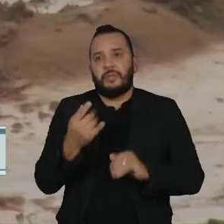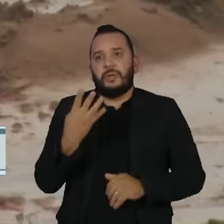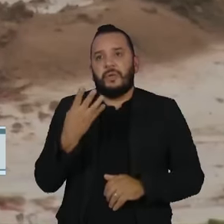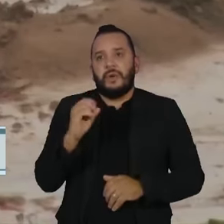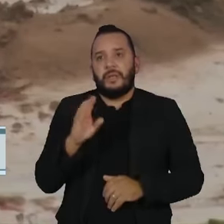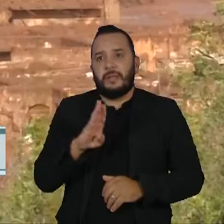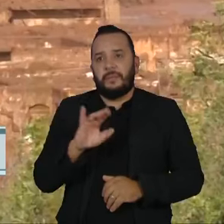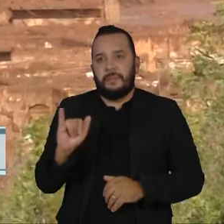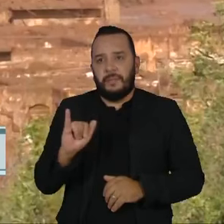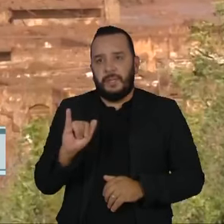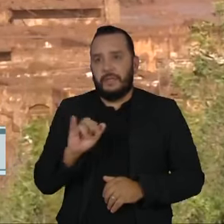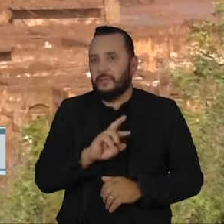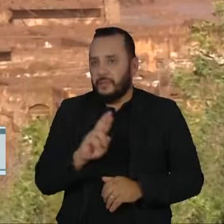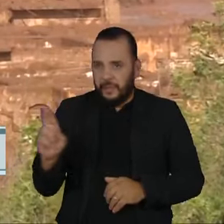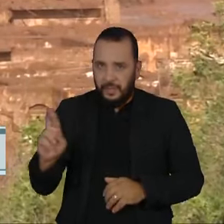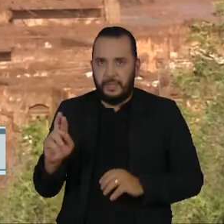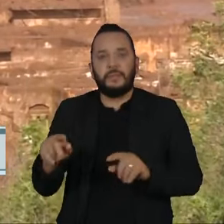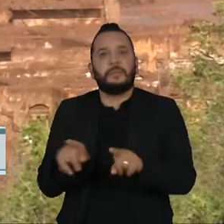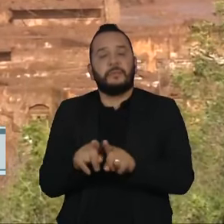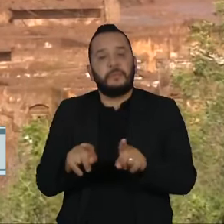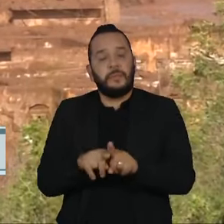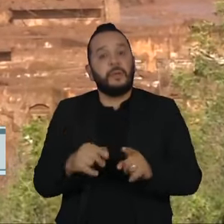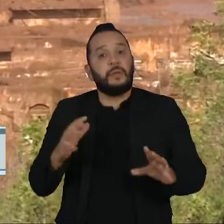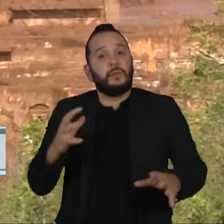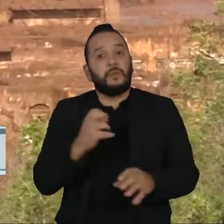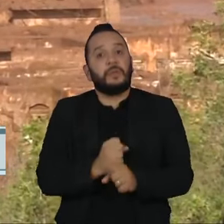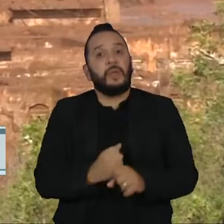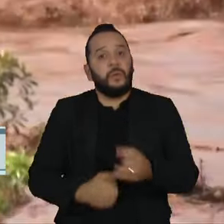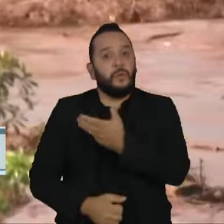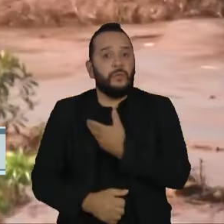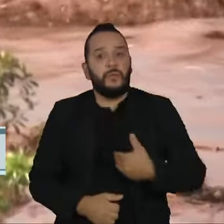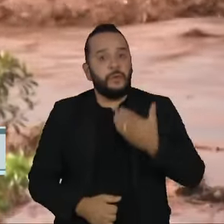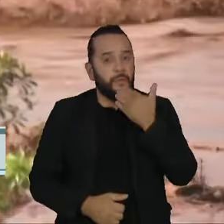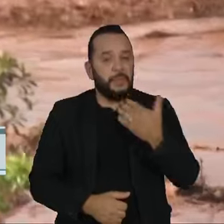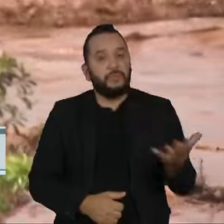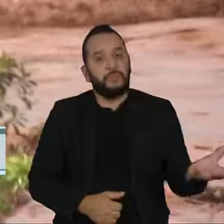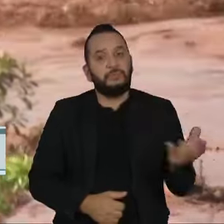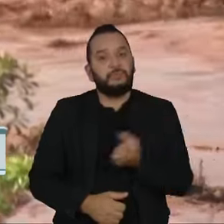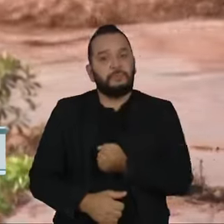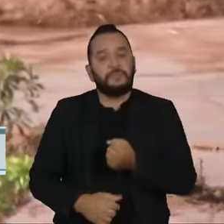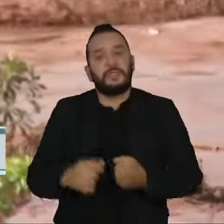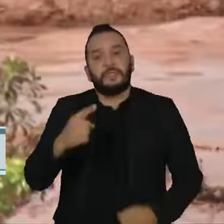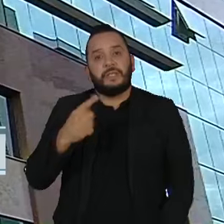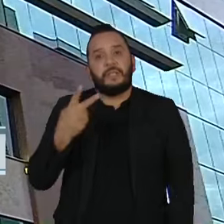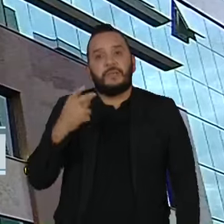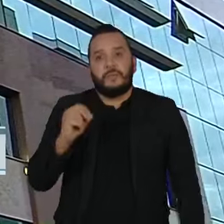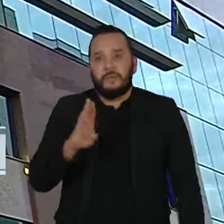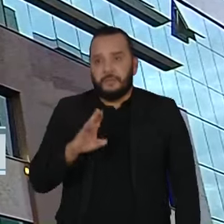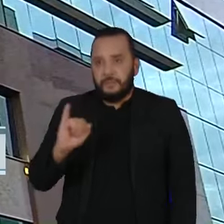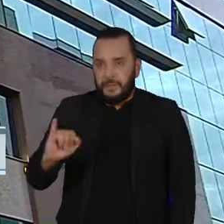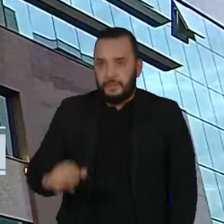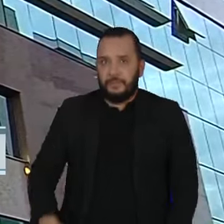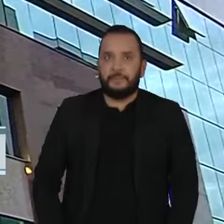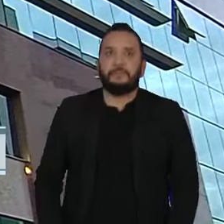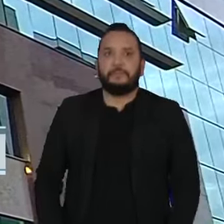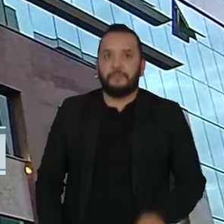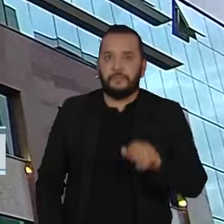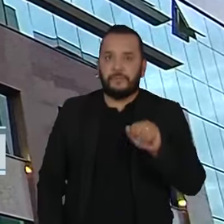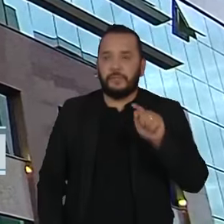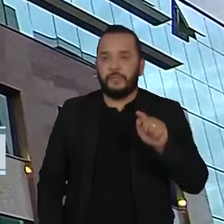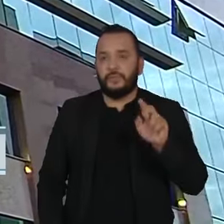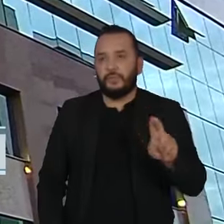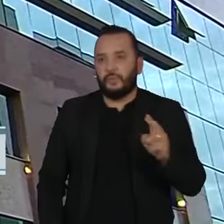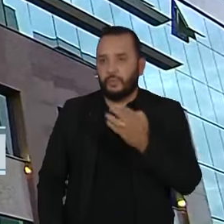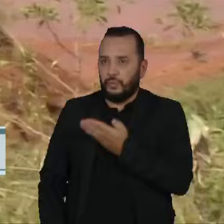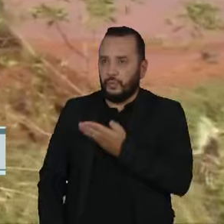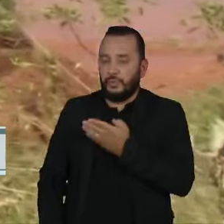bilhões de reais, e o montante solicitado pelo poder público, de 120 bilhões. Segundo a Advocacia Geral da